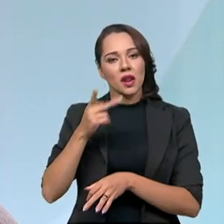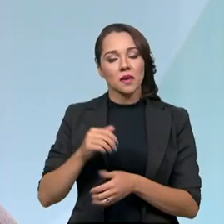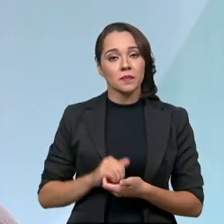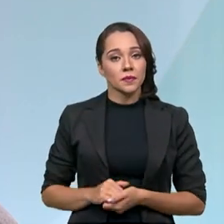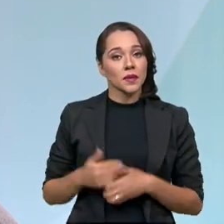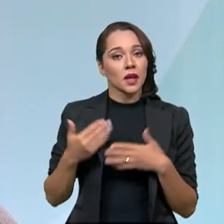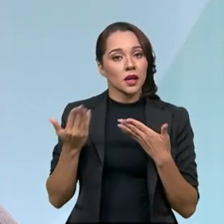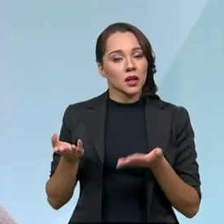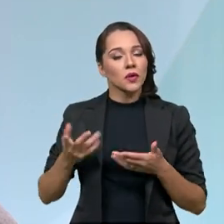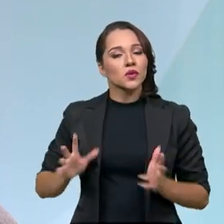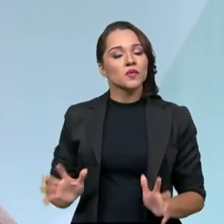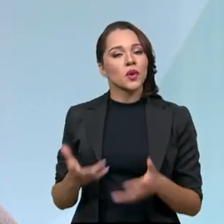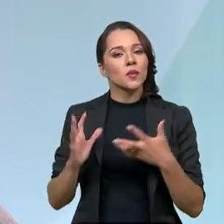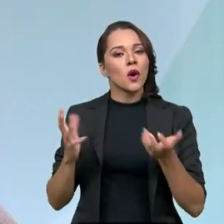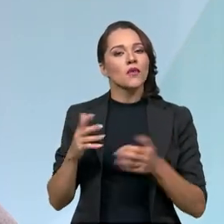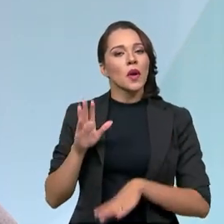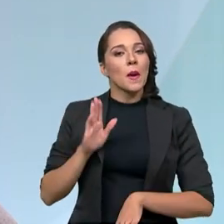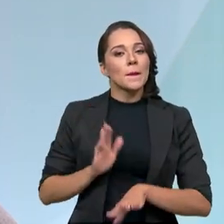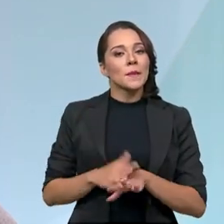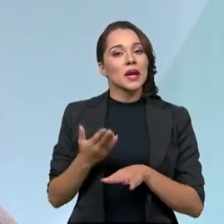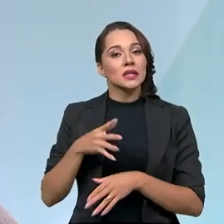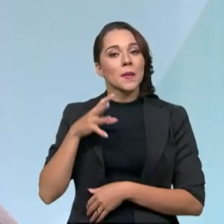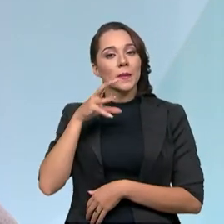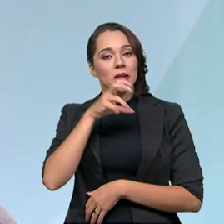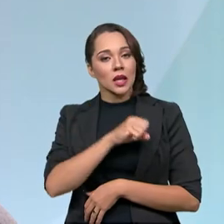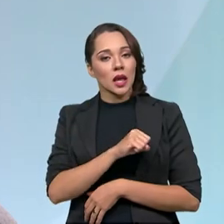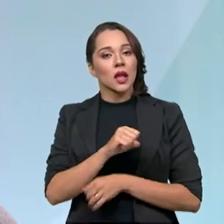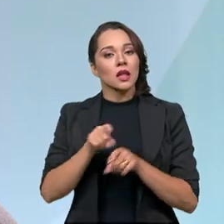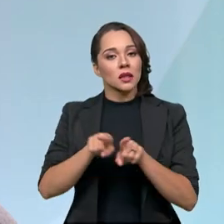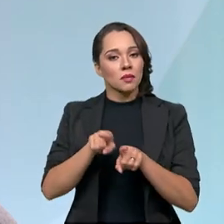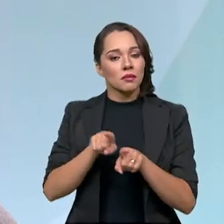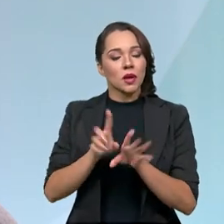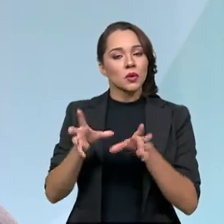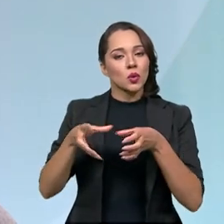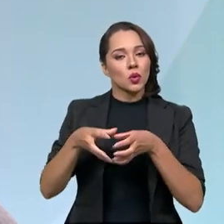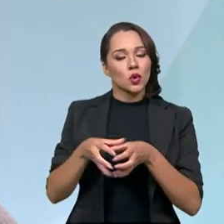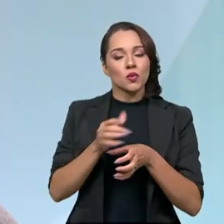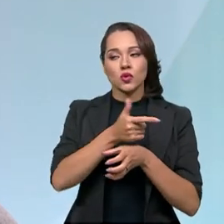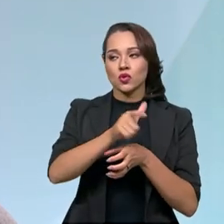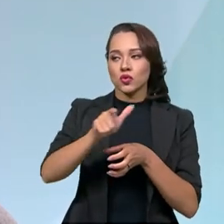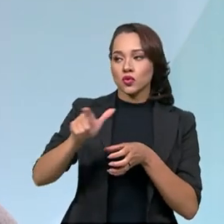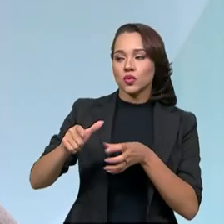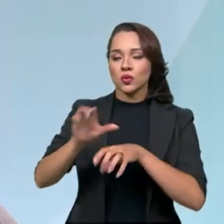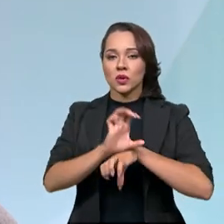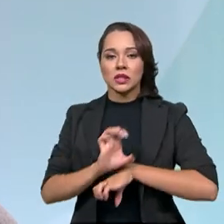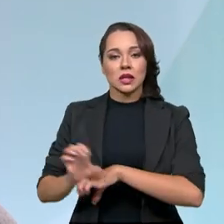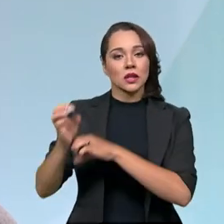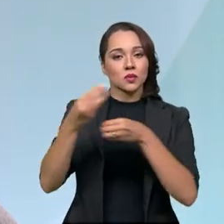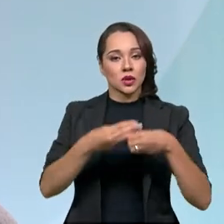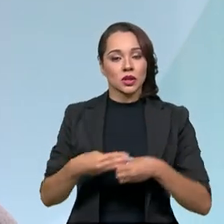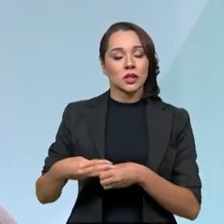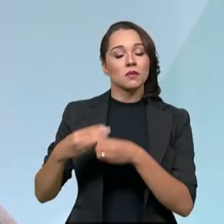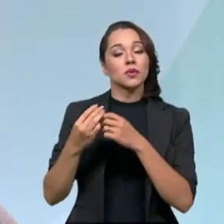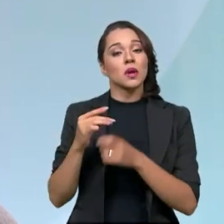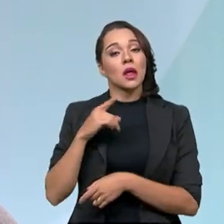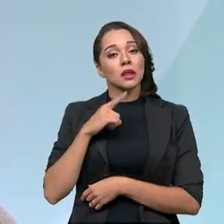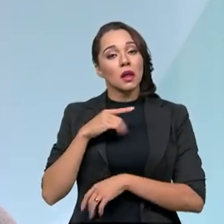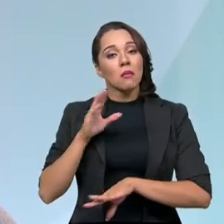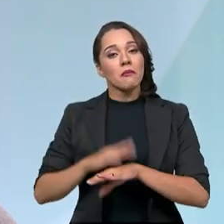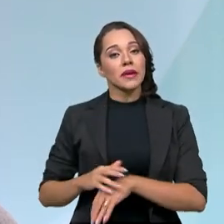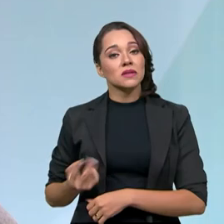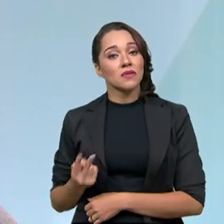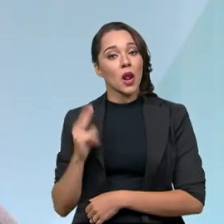Isso, então, promove uma maior capilaridade do órgão junto aos demais órgãos de estados e municípios. A gente tem uma